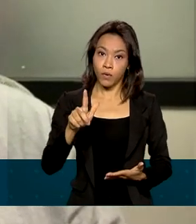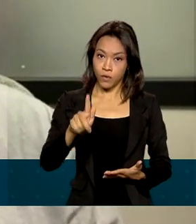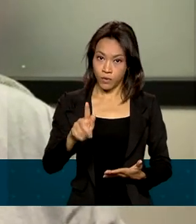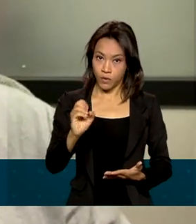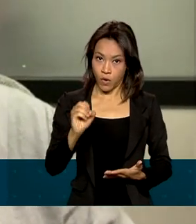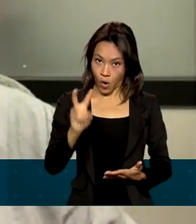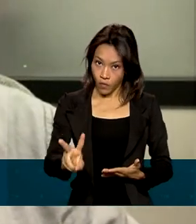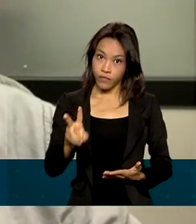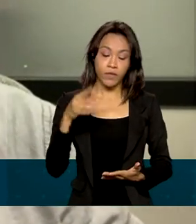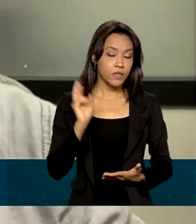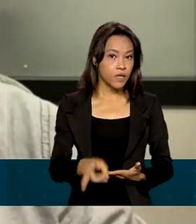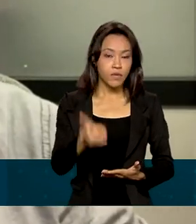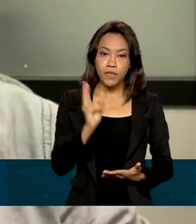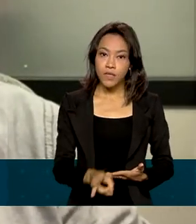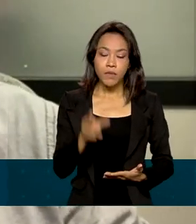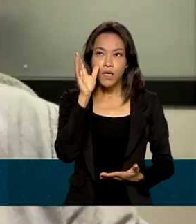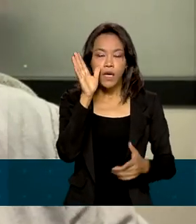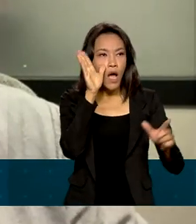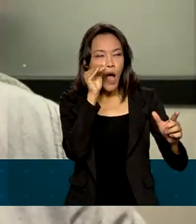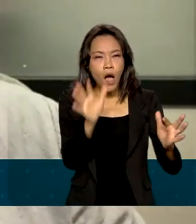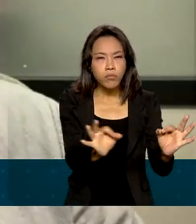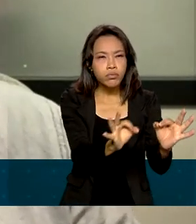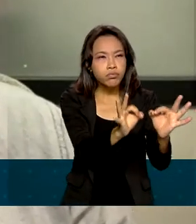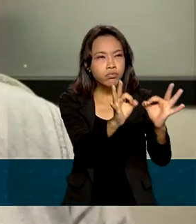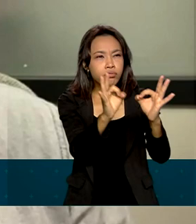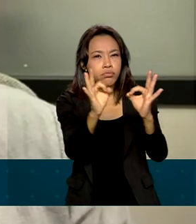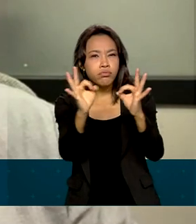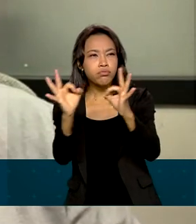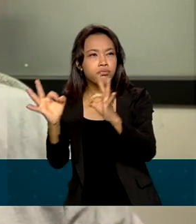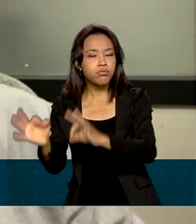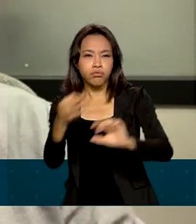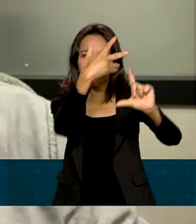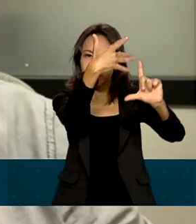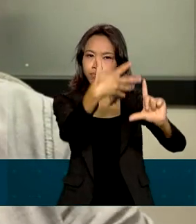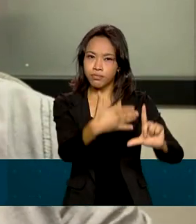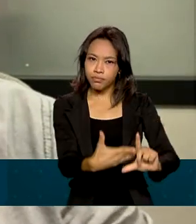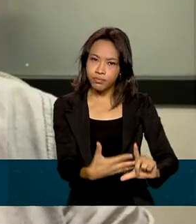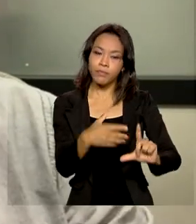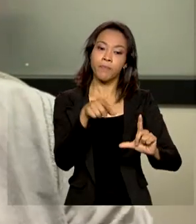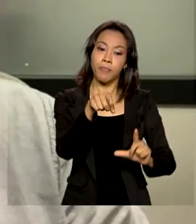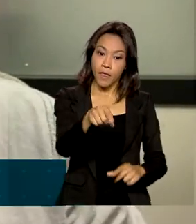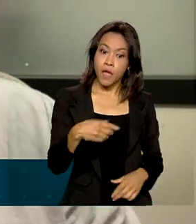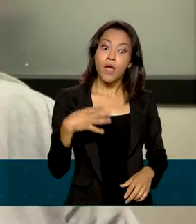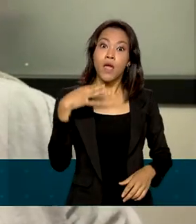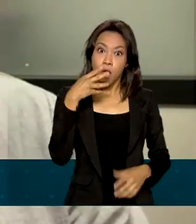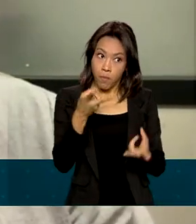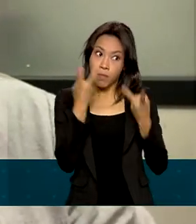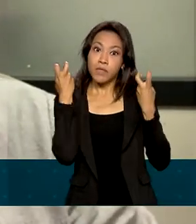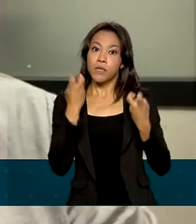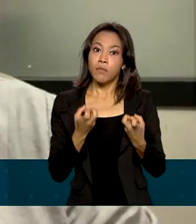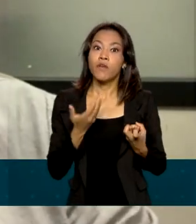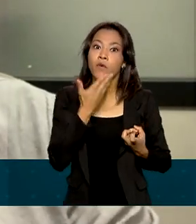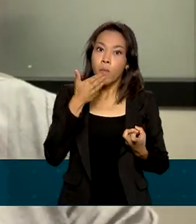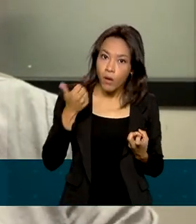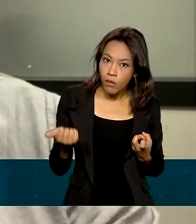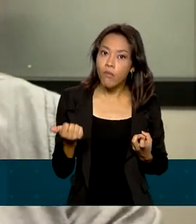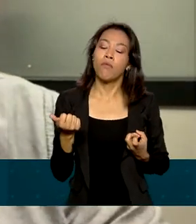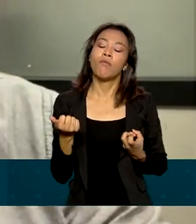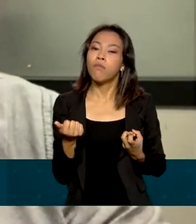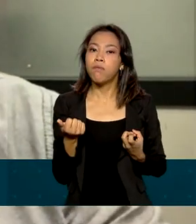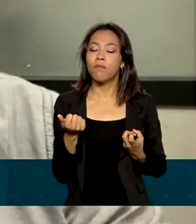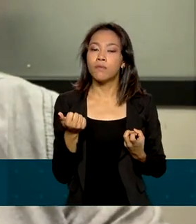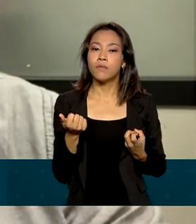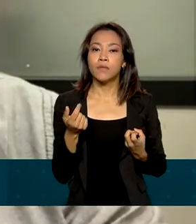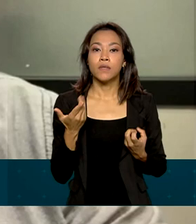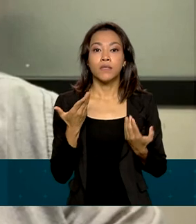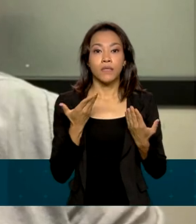acompanhou a evolução do portal ao longo dos anos. Eu percebo que a experiência de usuário melhorou bastante. E que isso pode